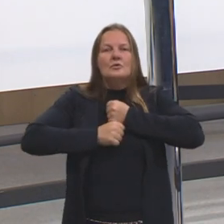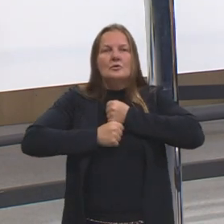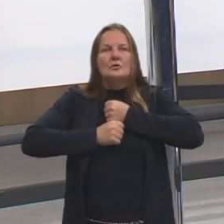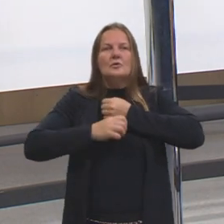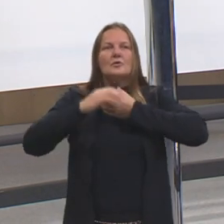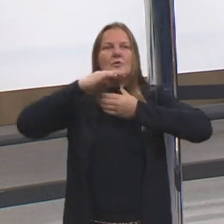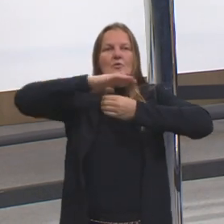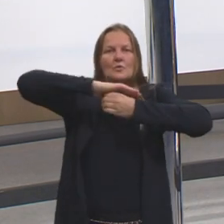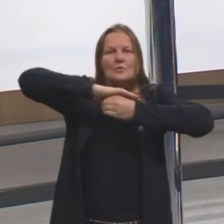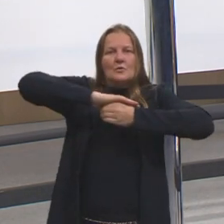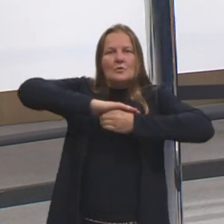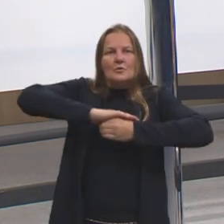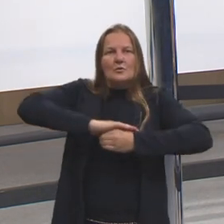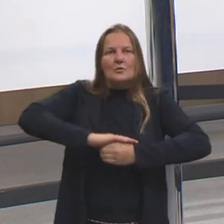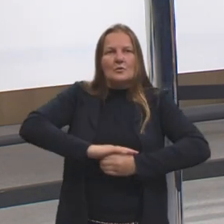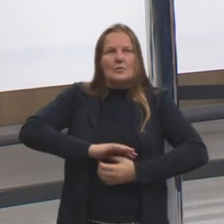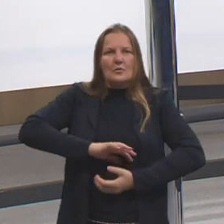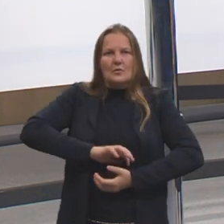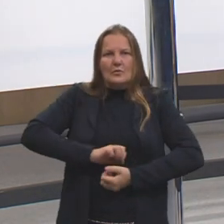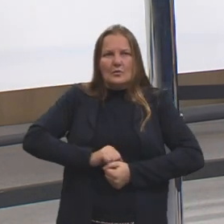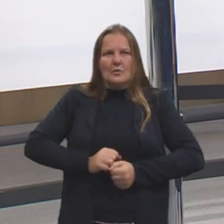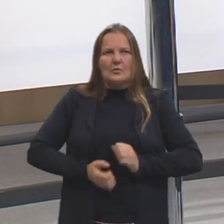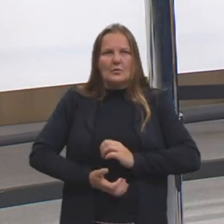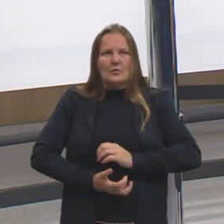ela vai chegar no estômago.